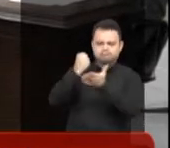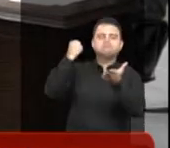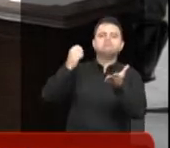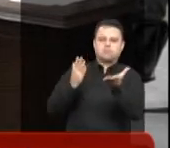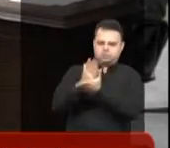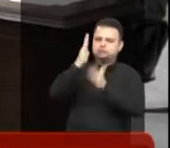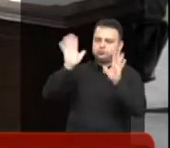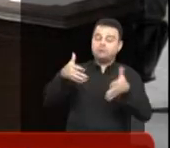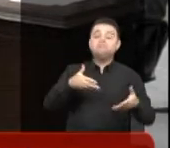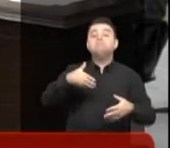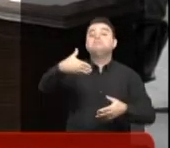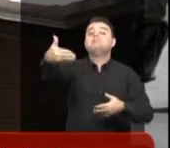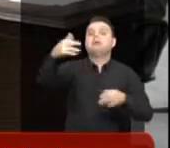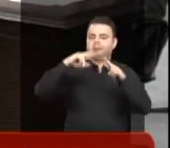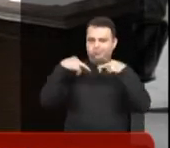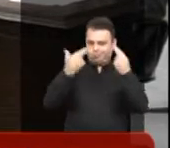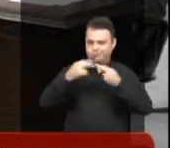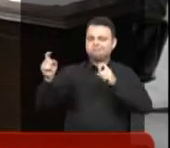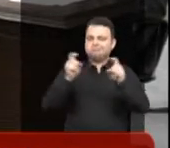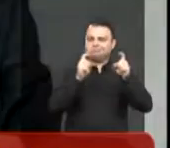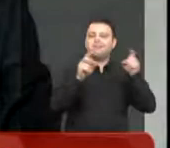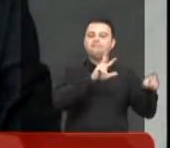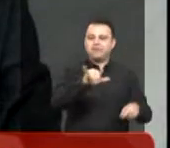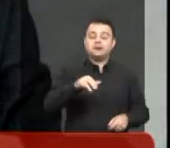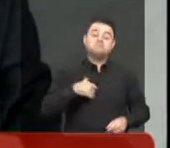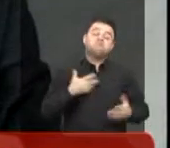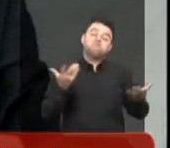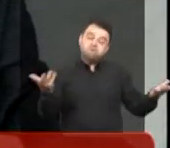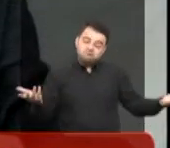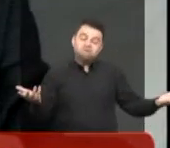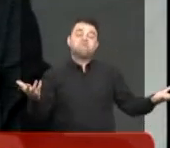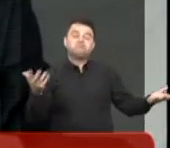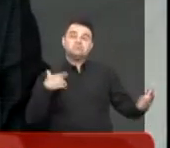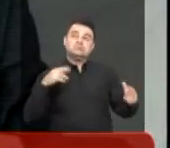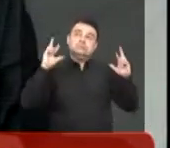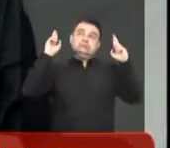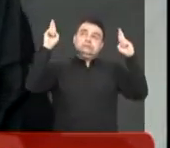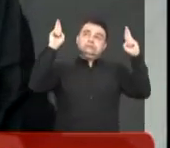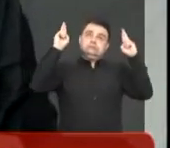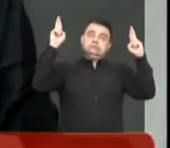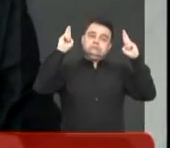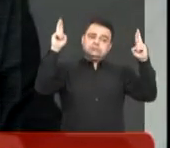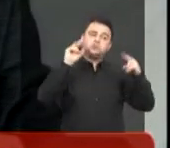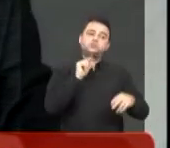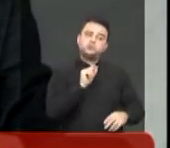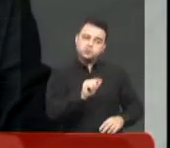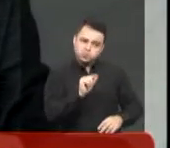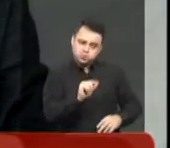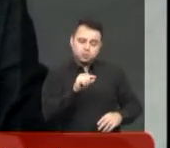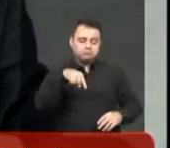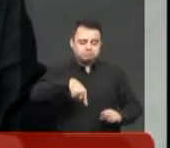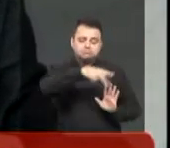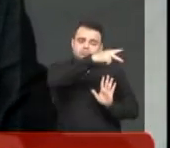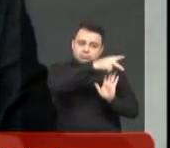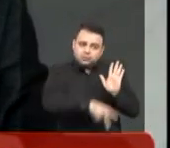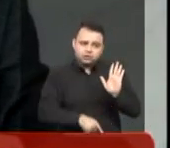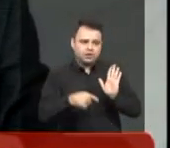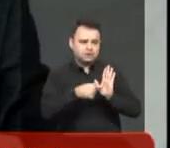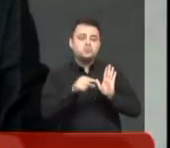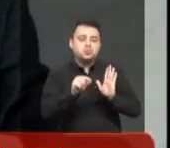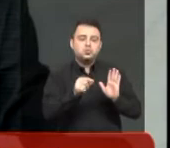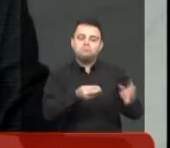do dia. Em breve deve ser votada em plenário. É, e eu acho, espero pelo menos, mas eu torço muito para que a gente